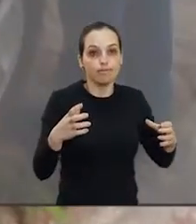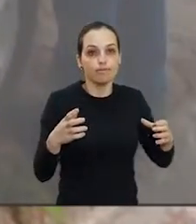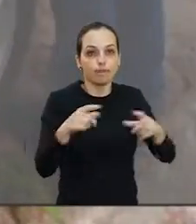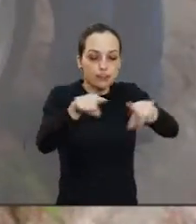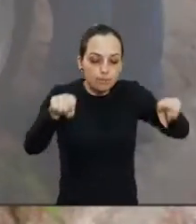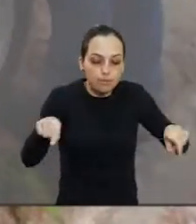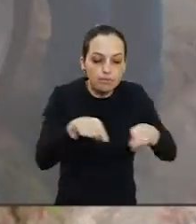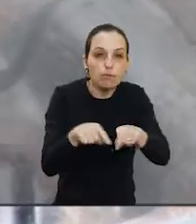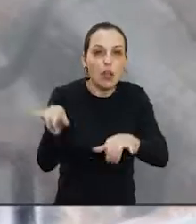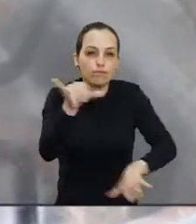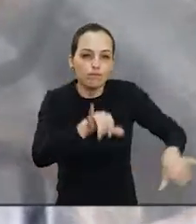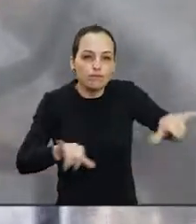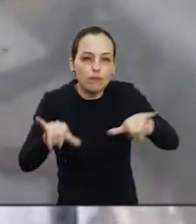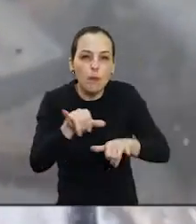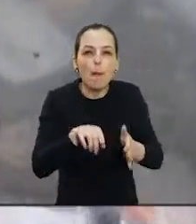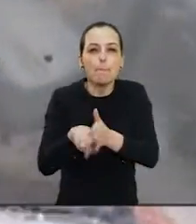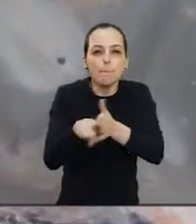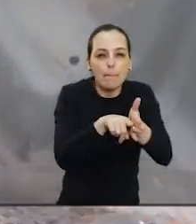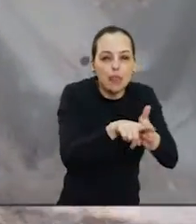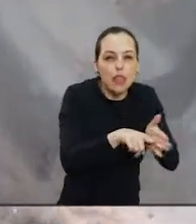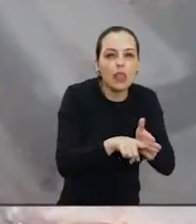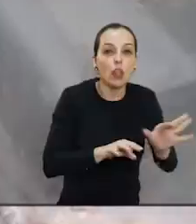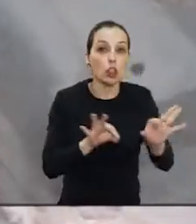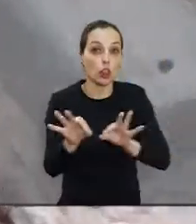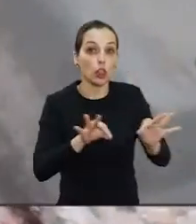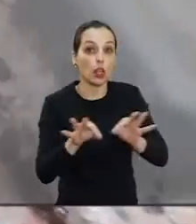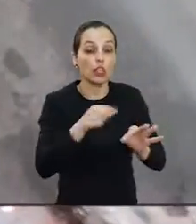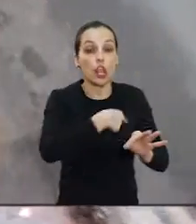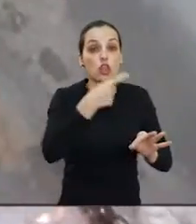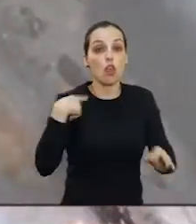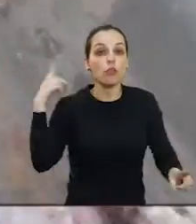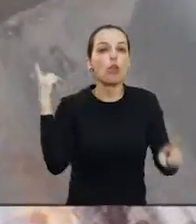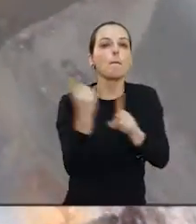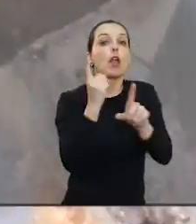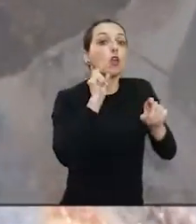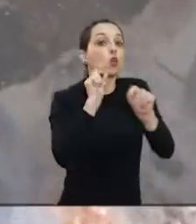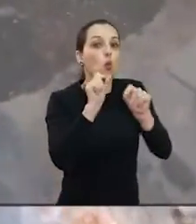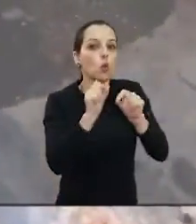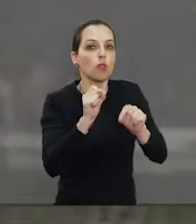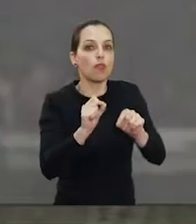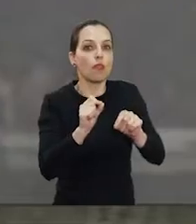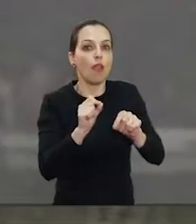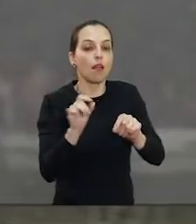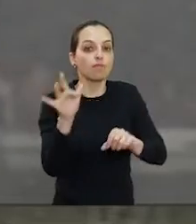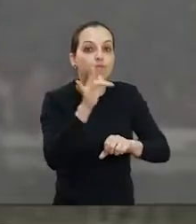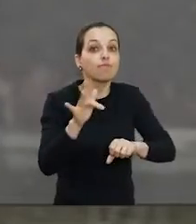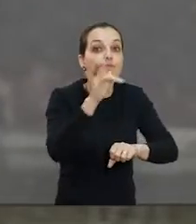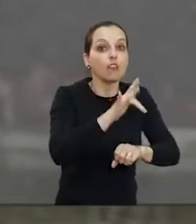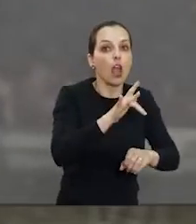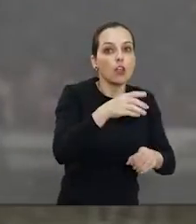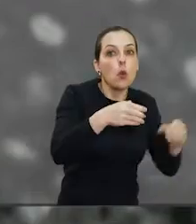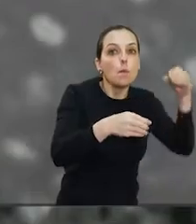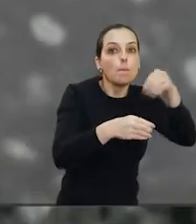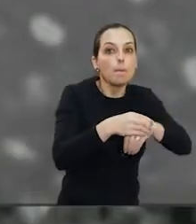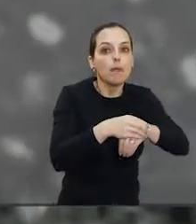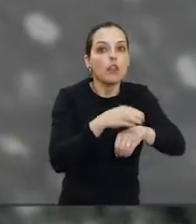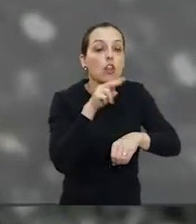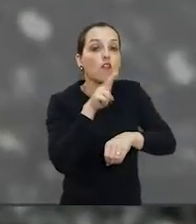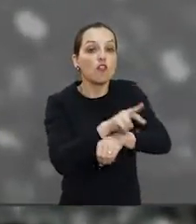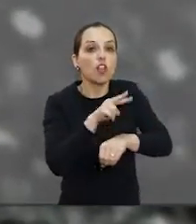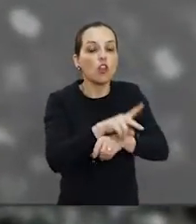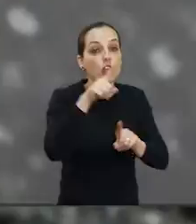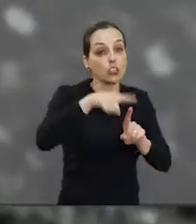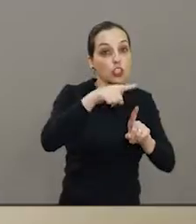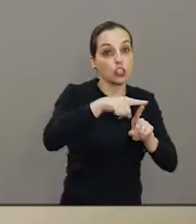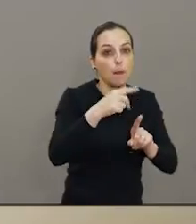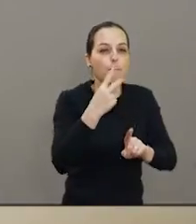circulando em Araraquara o vírus tipo 2, que a outra epidemia que a gente teve foi decorrente do vírus tipo